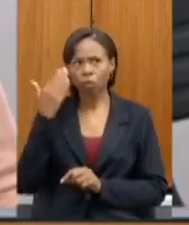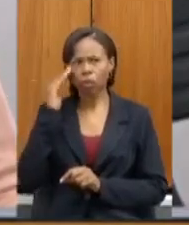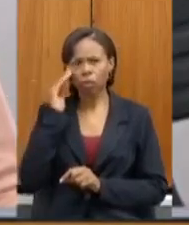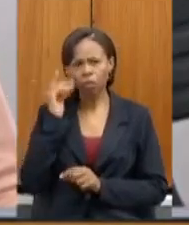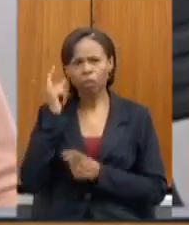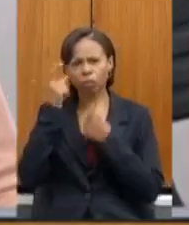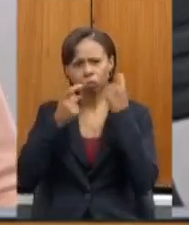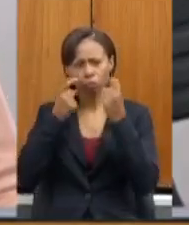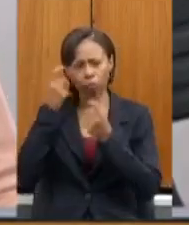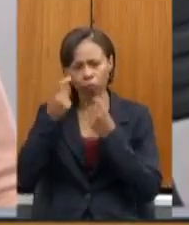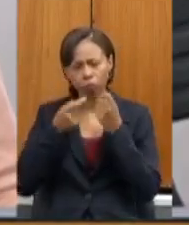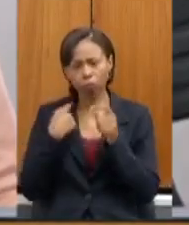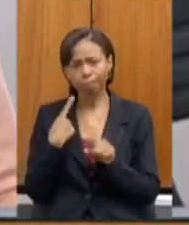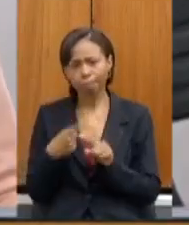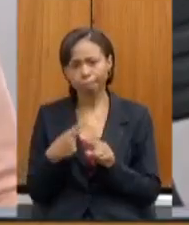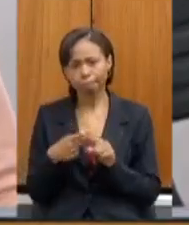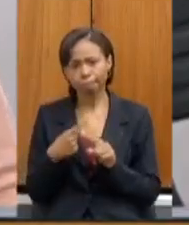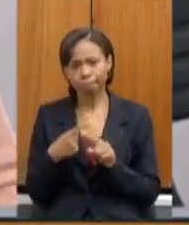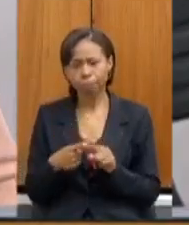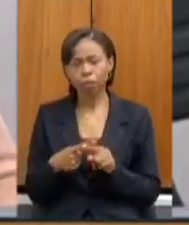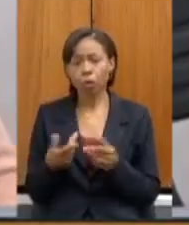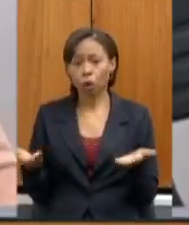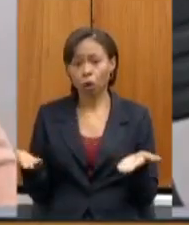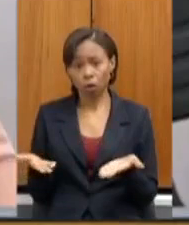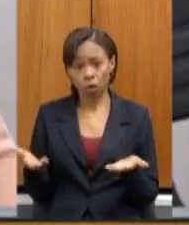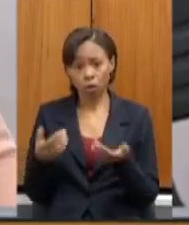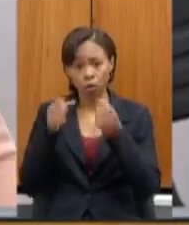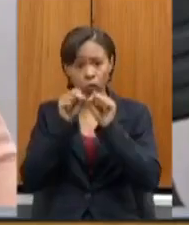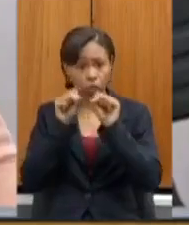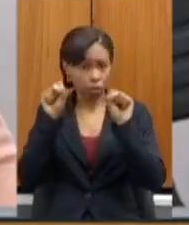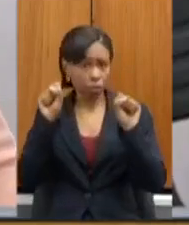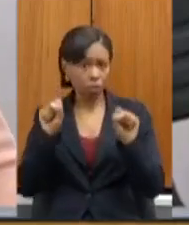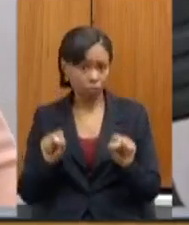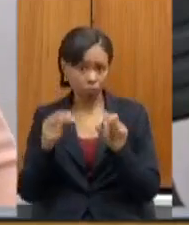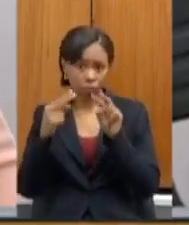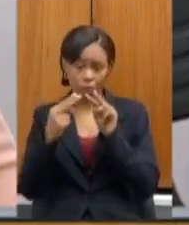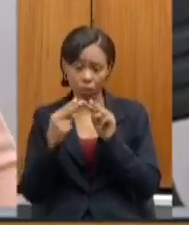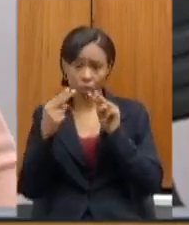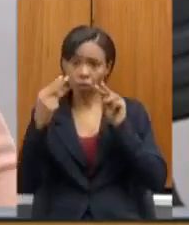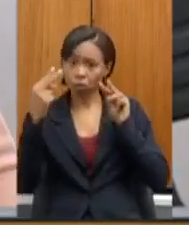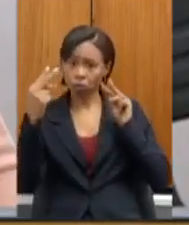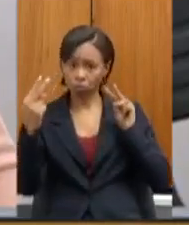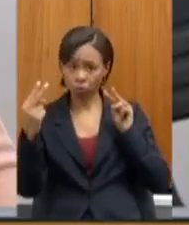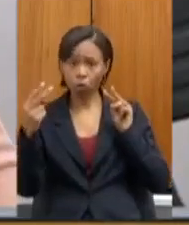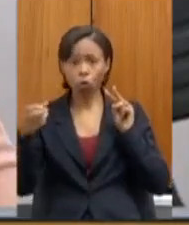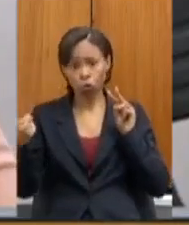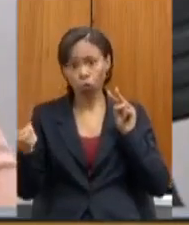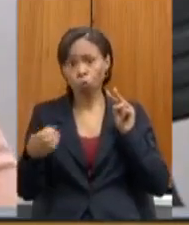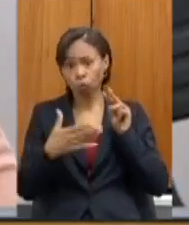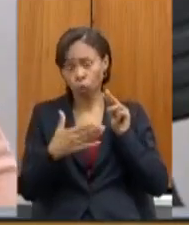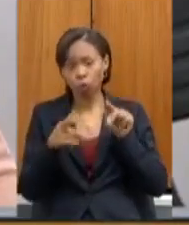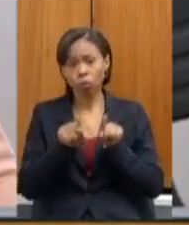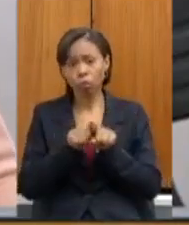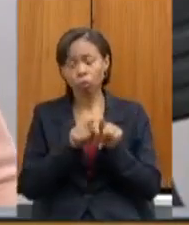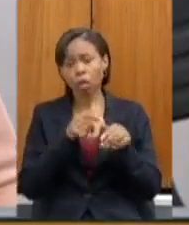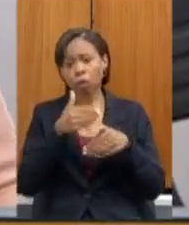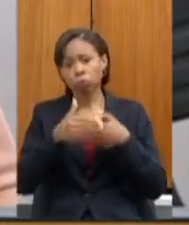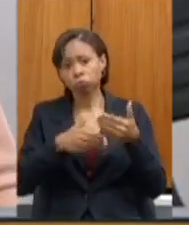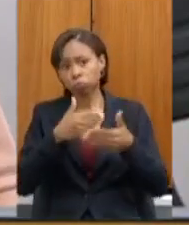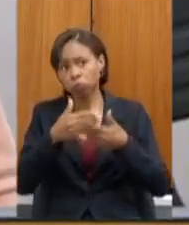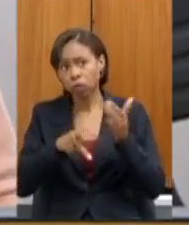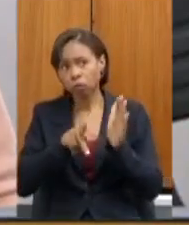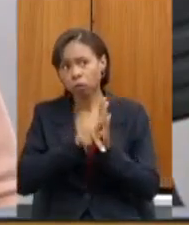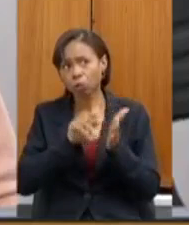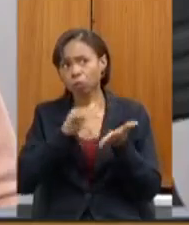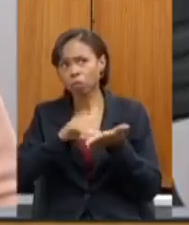é exatamente porque o atual sistema remoto e todo o processo coordenado pela secretaria